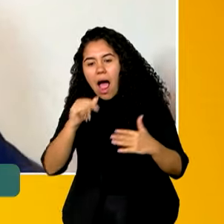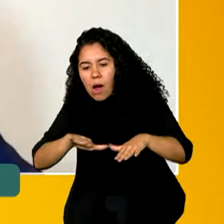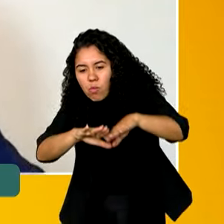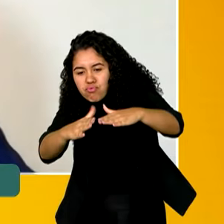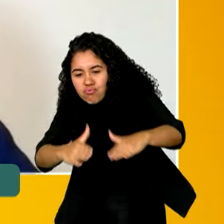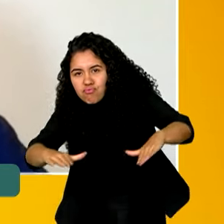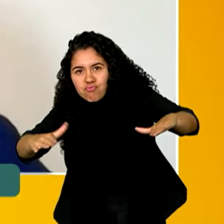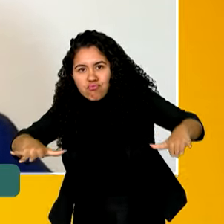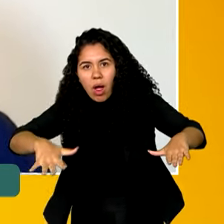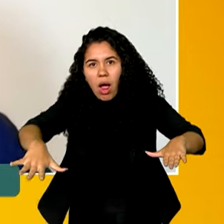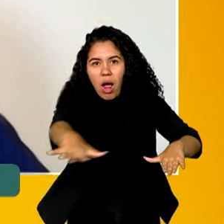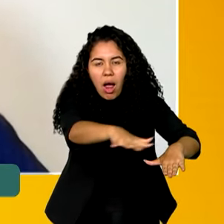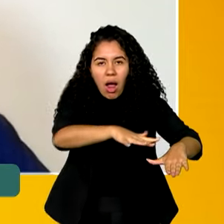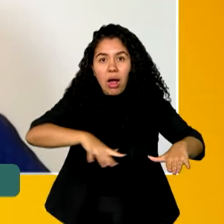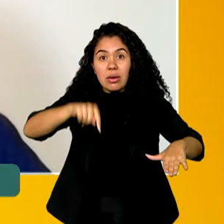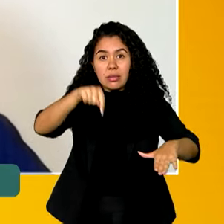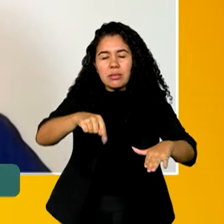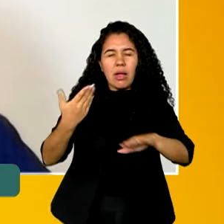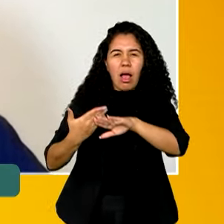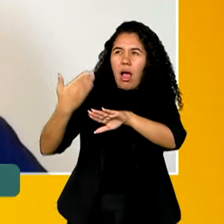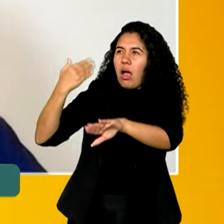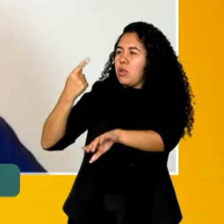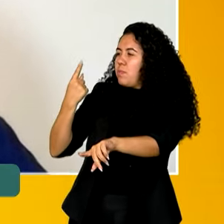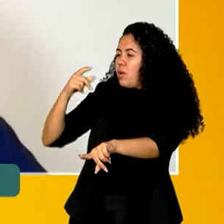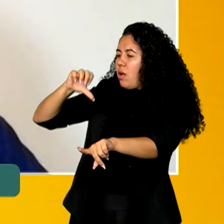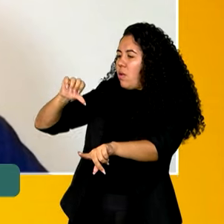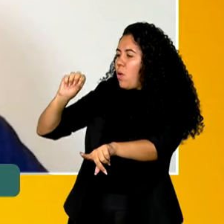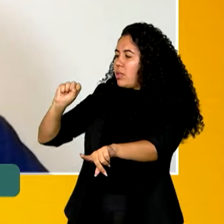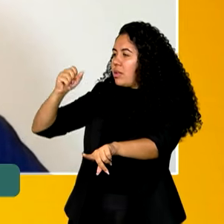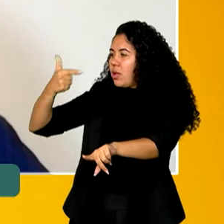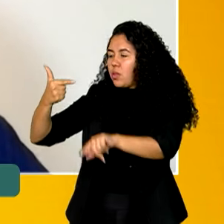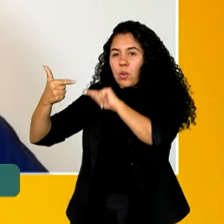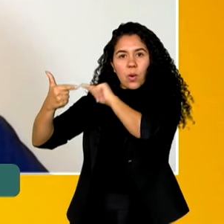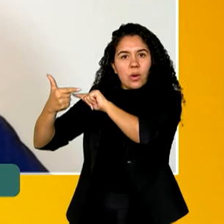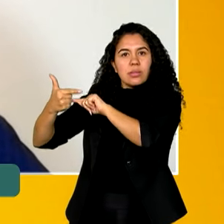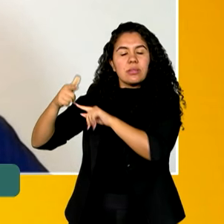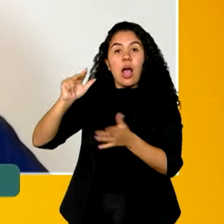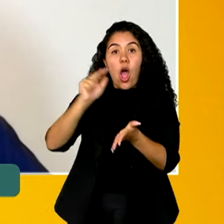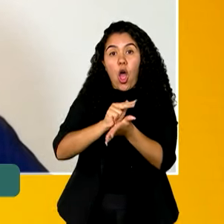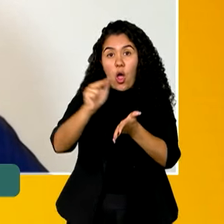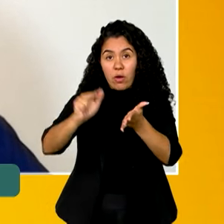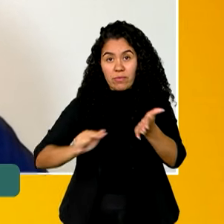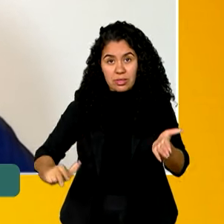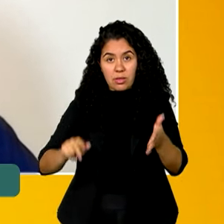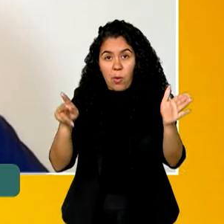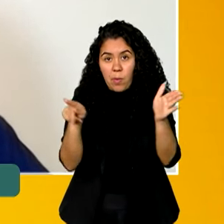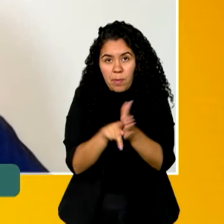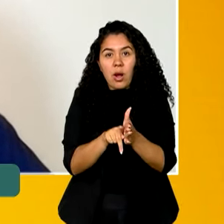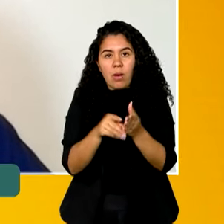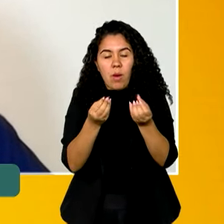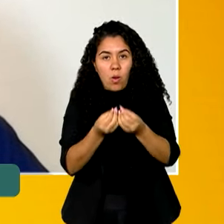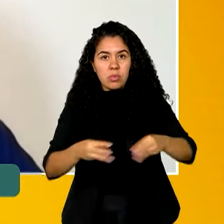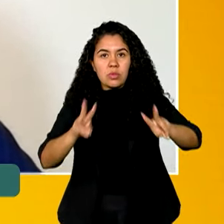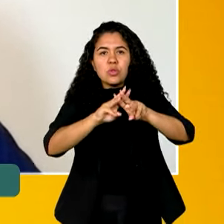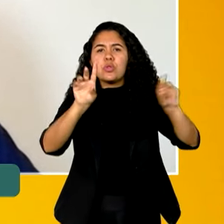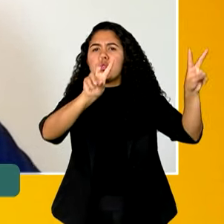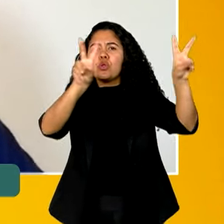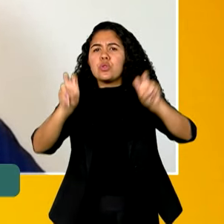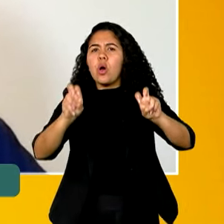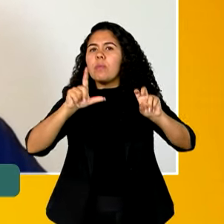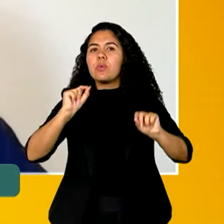defrontantes aqui. Em 1982, a Convenção das Nações Unidas sobre os Direitos do Mar